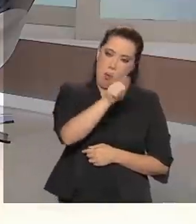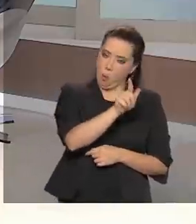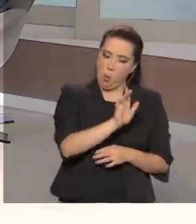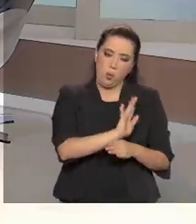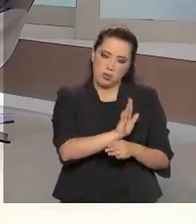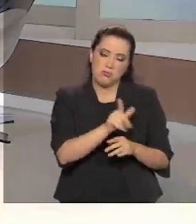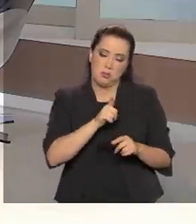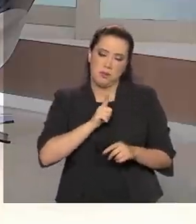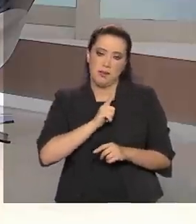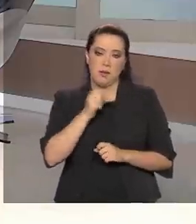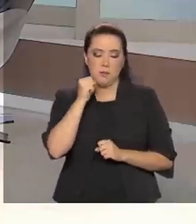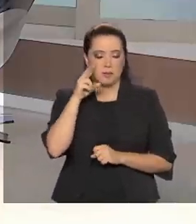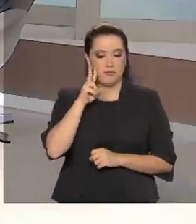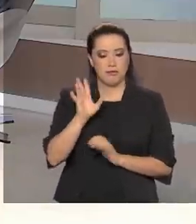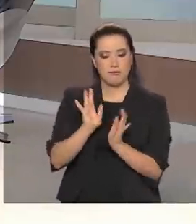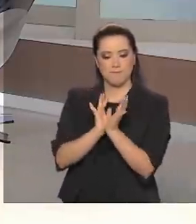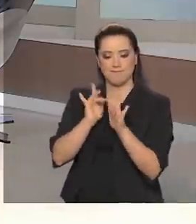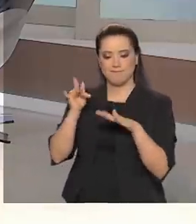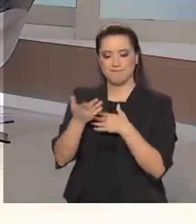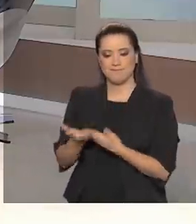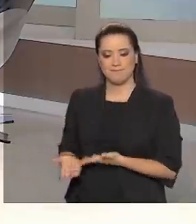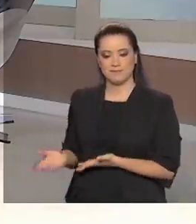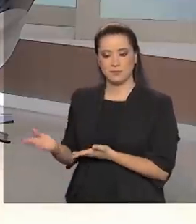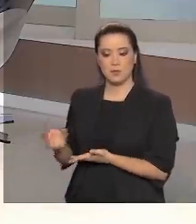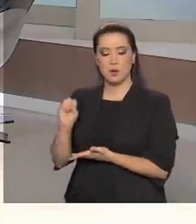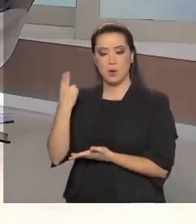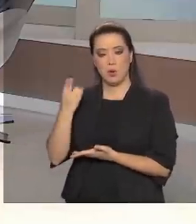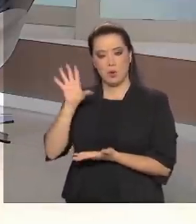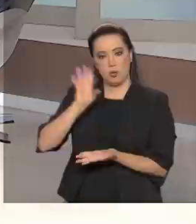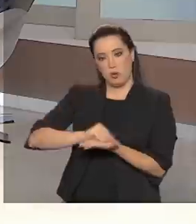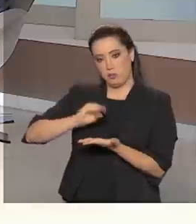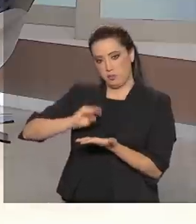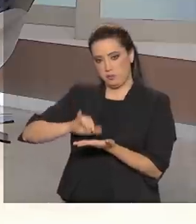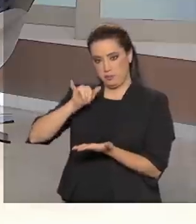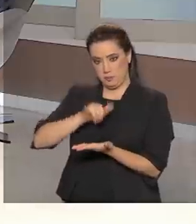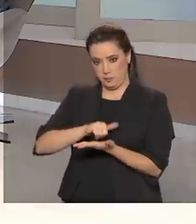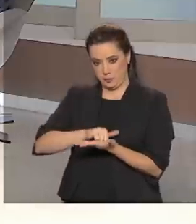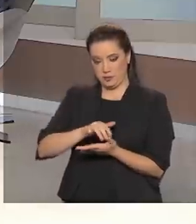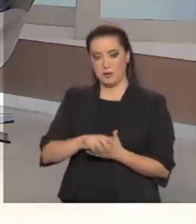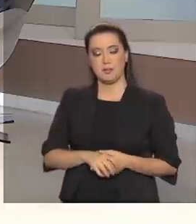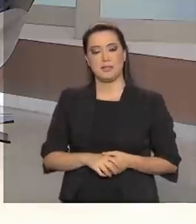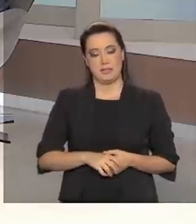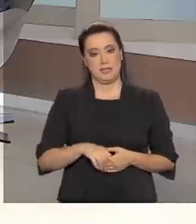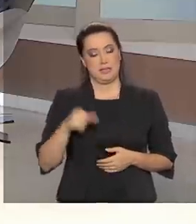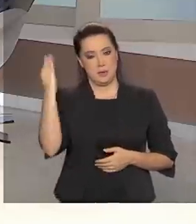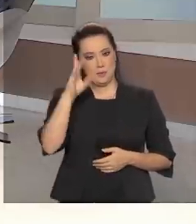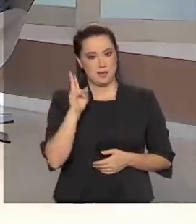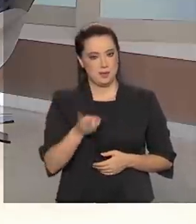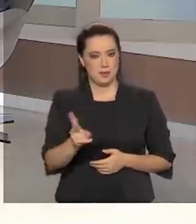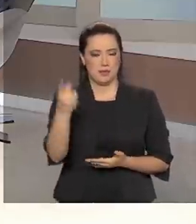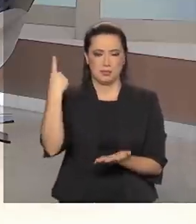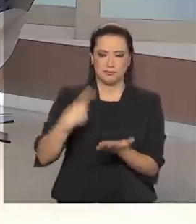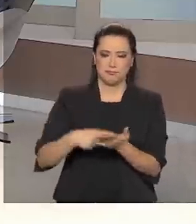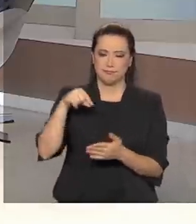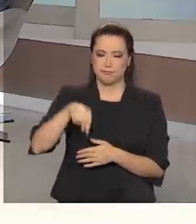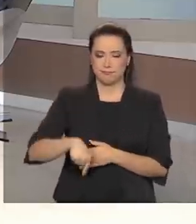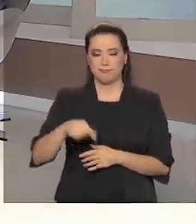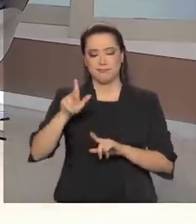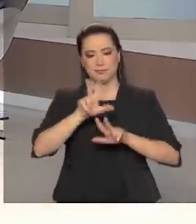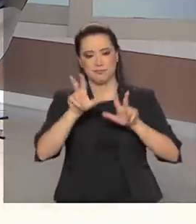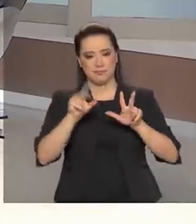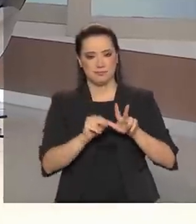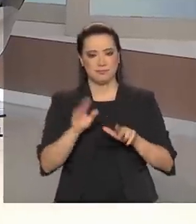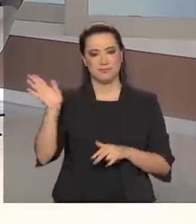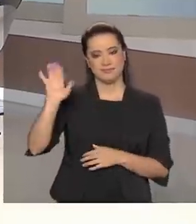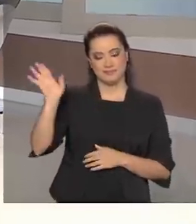entrevistas, é só acompanhar as nossas redes sociais ou baixar o TV Brasil Play. E o Brasil continua em pauta aqui na TV Brasil.